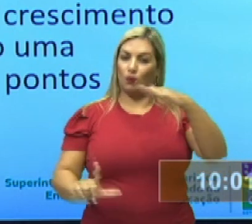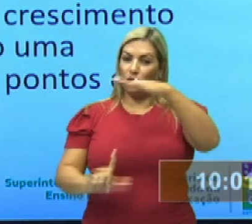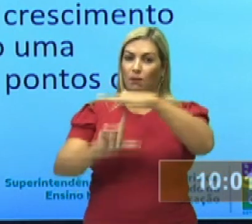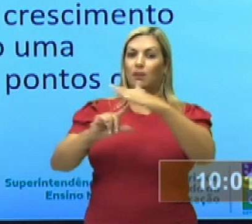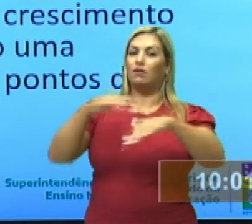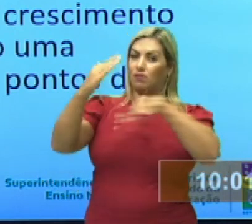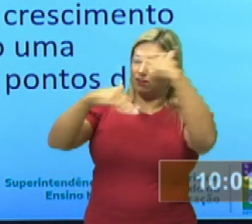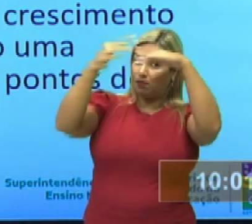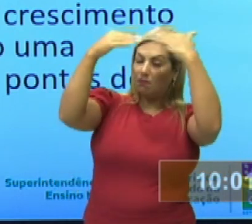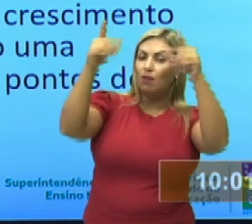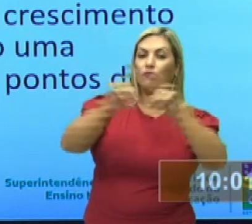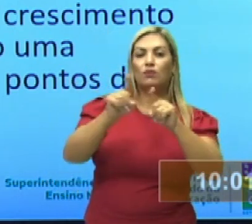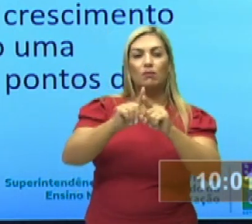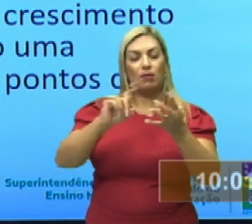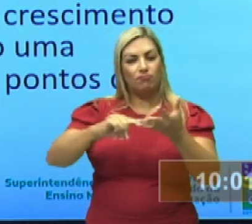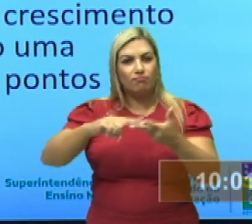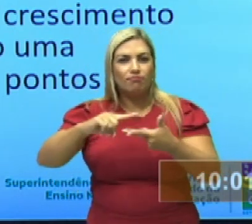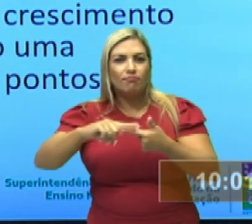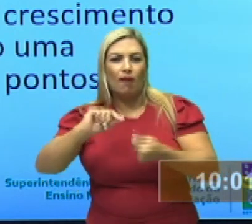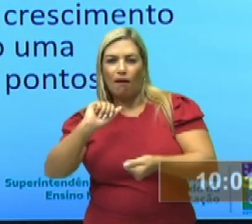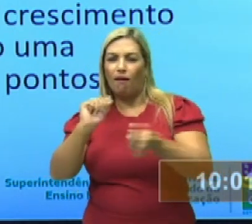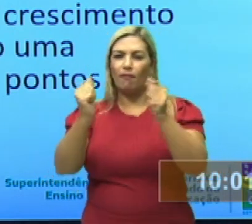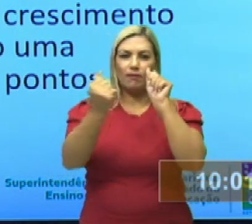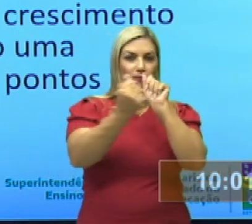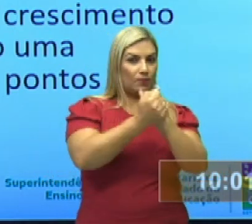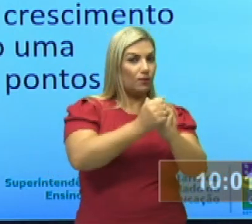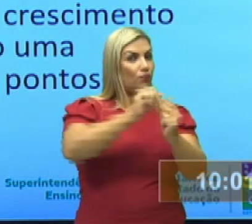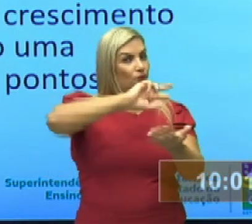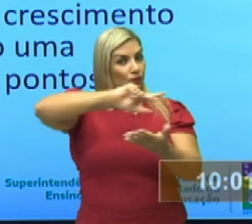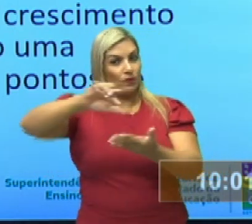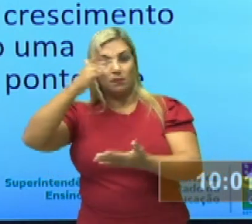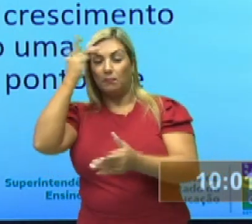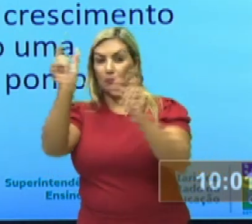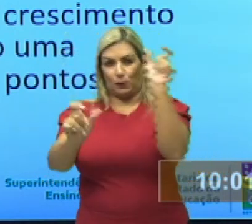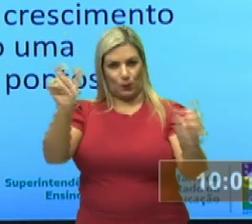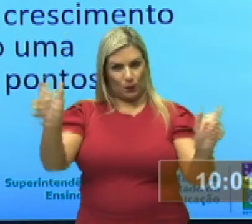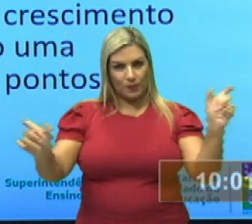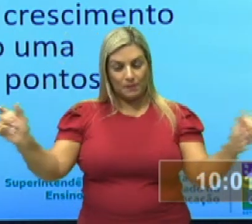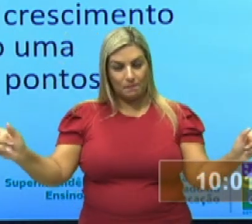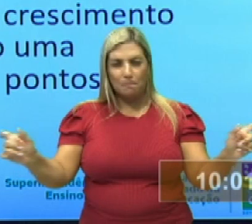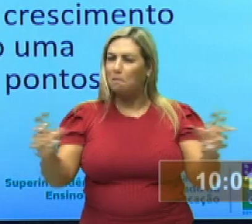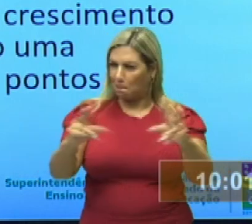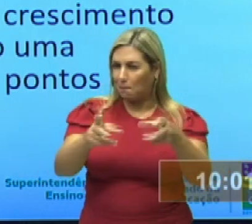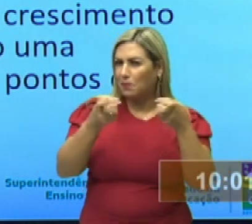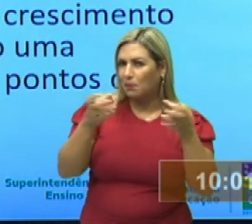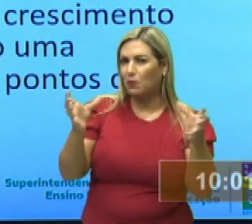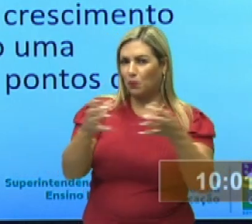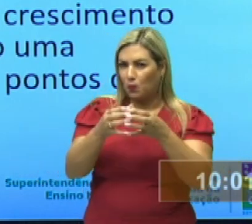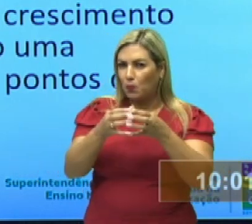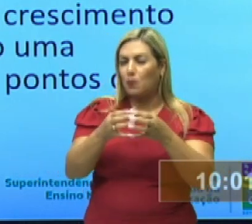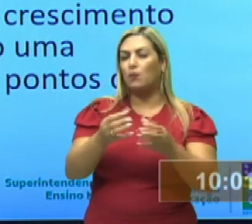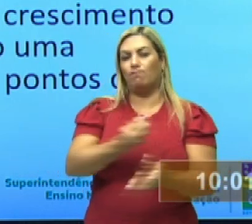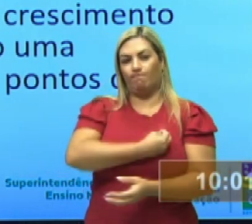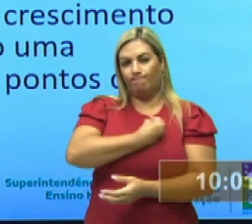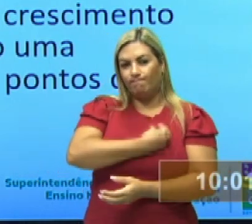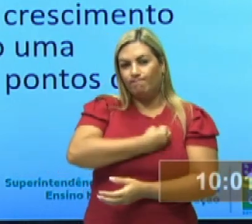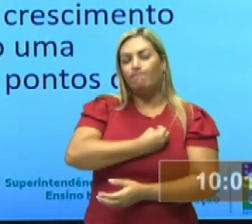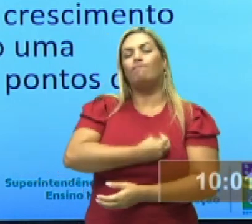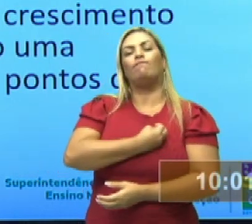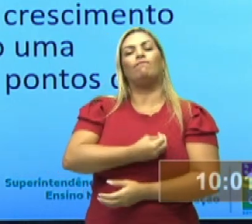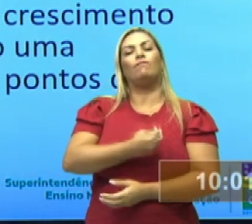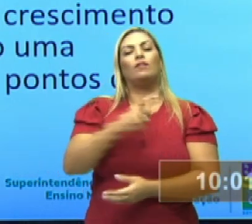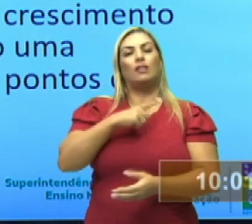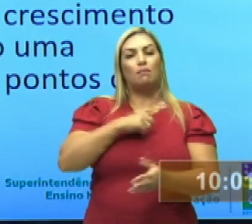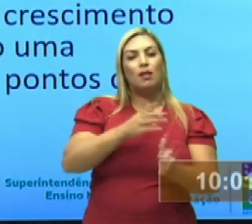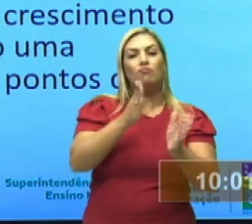desempenho e as alternativas de adaptação para diferentes indivíduos. Perceber o convívio em grupo, formas eficazes